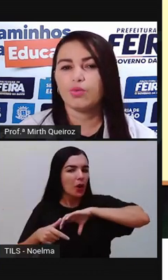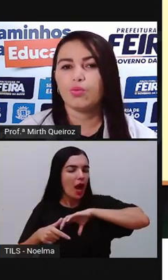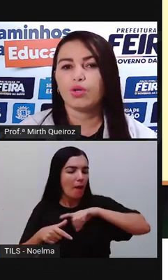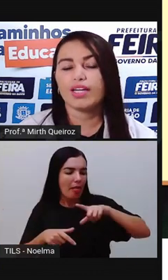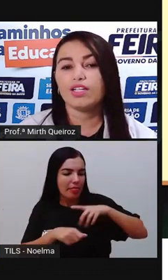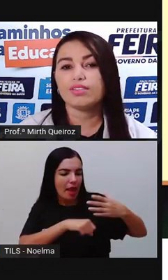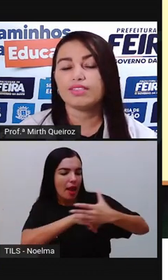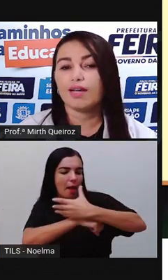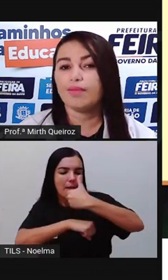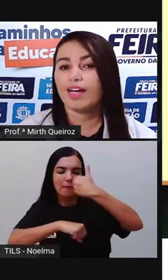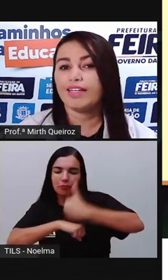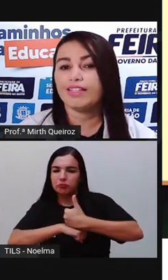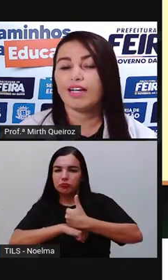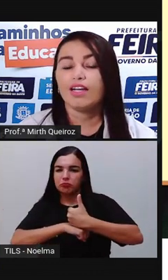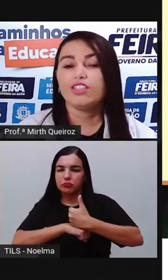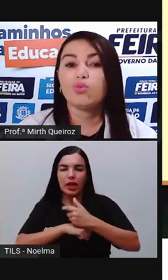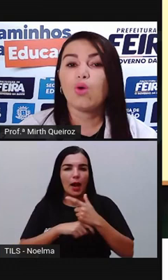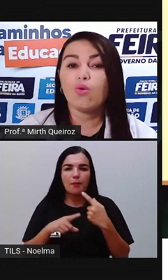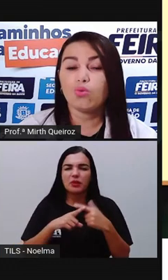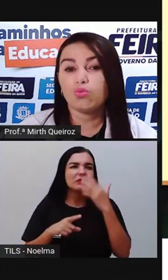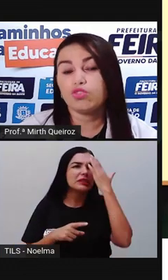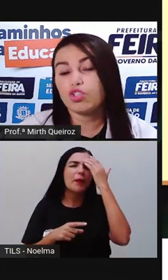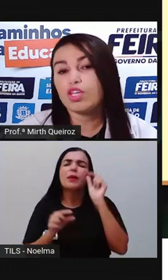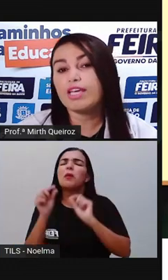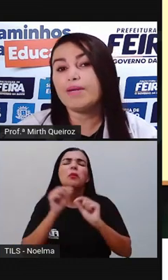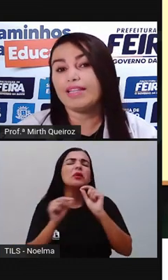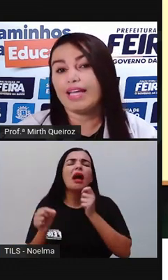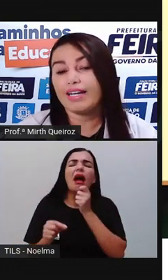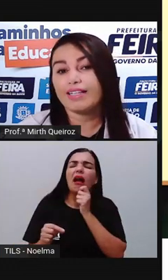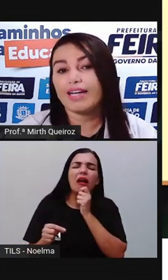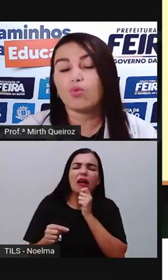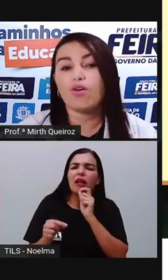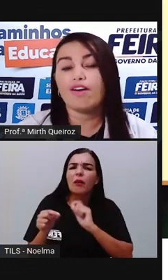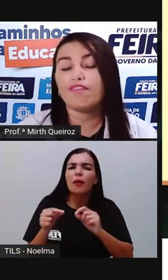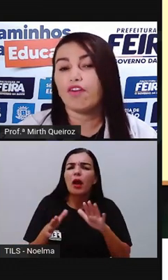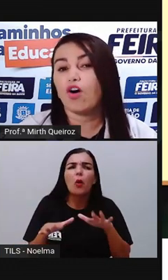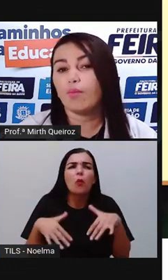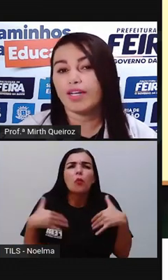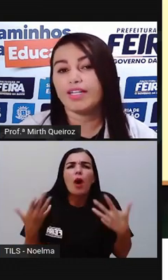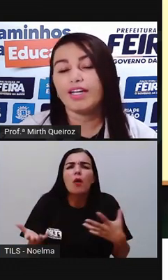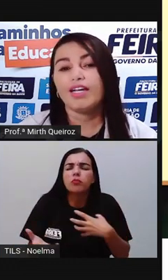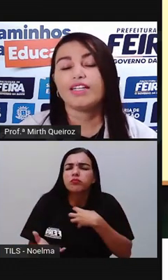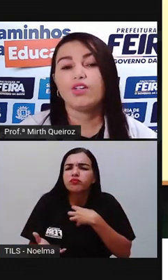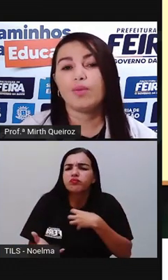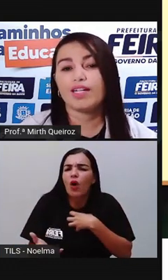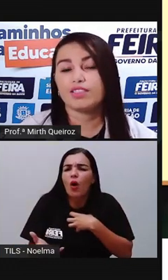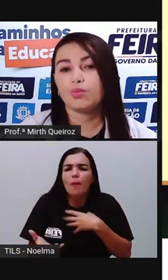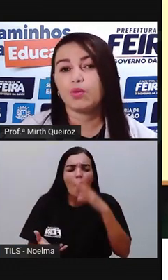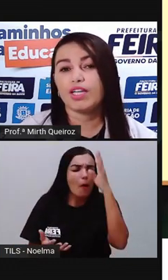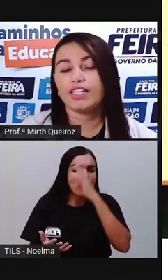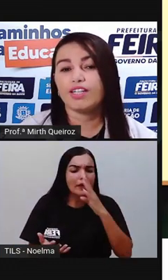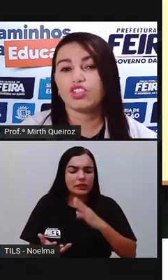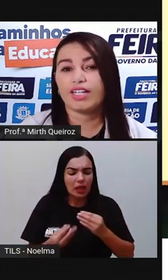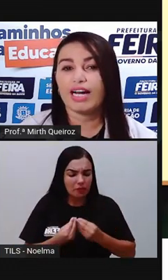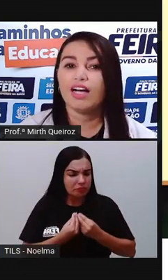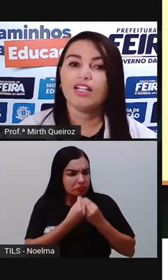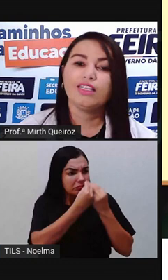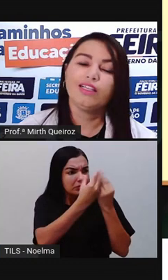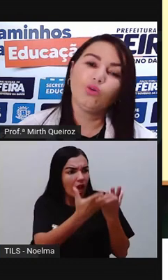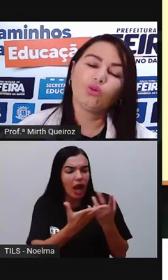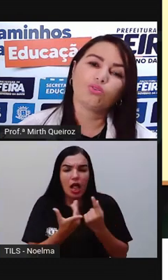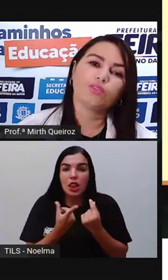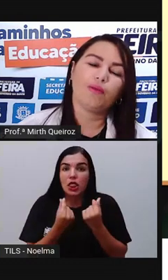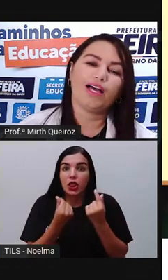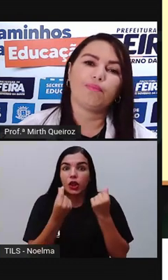o Brasil, porque não se sabia ainda qual, de que maneira, né? Qual a forma aí que o Brasil poderia gerar